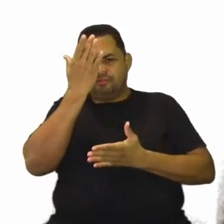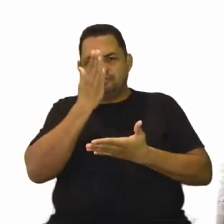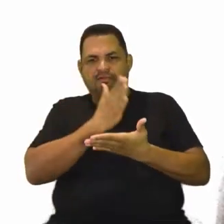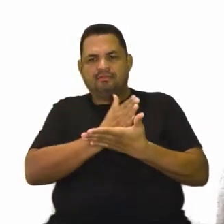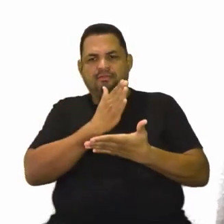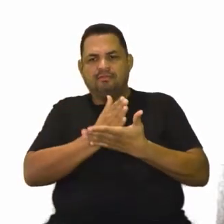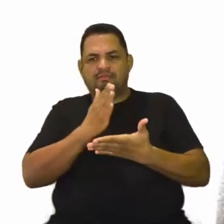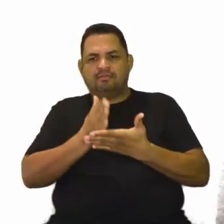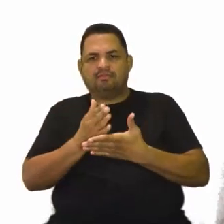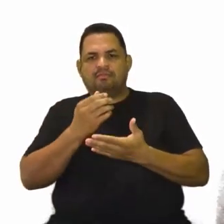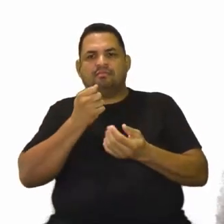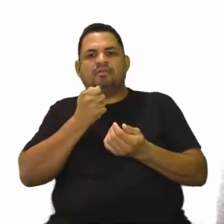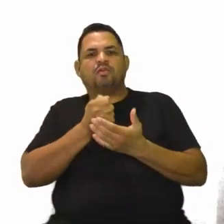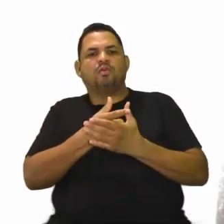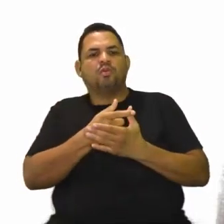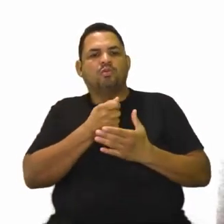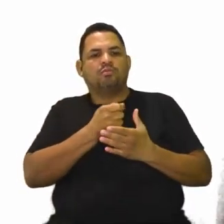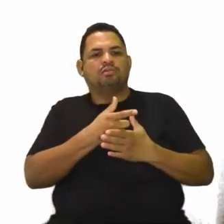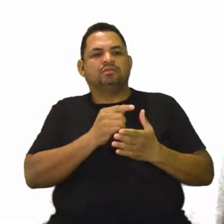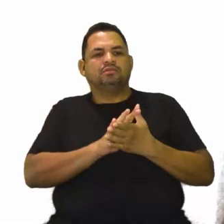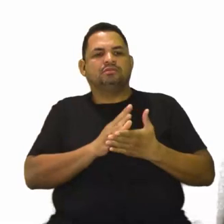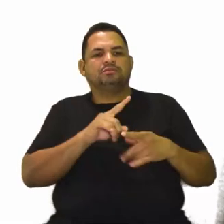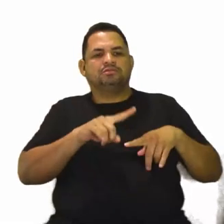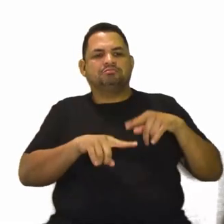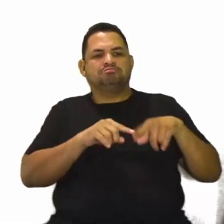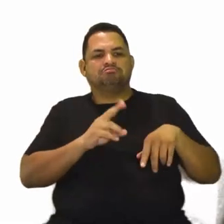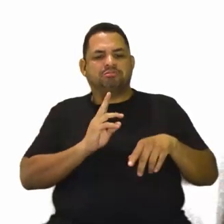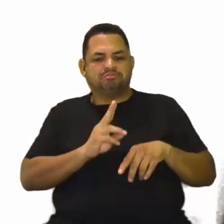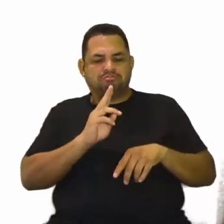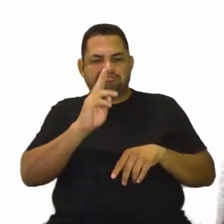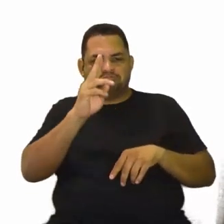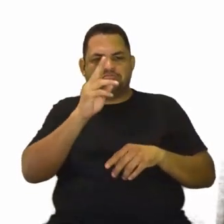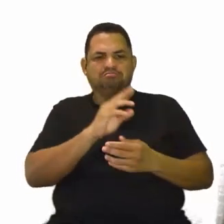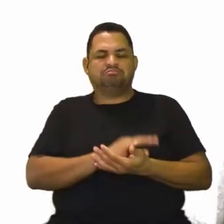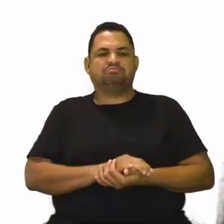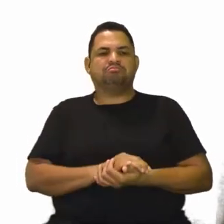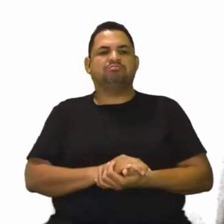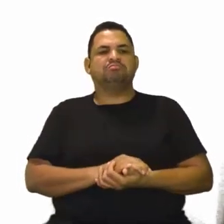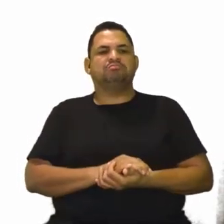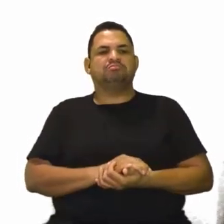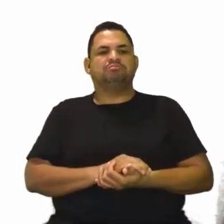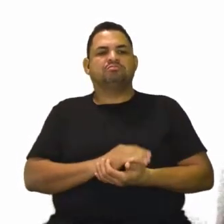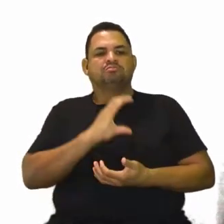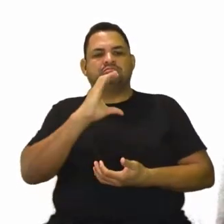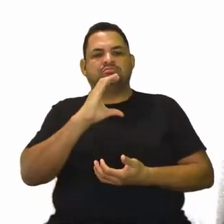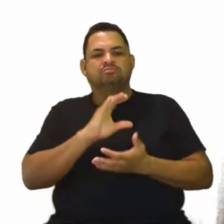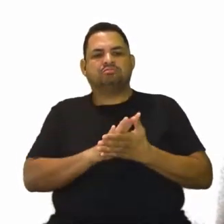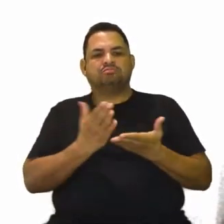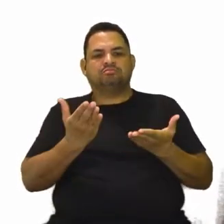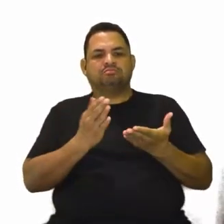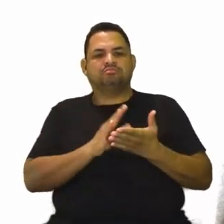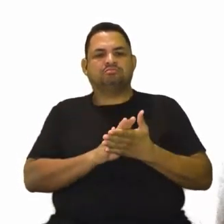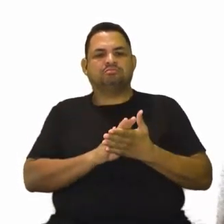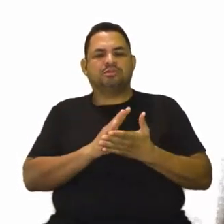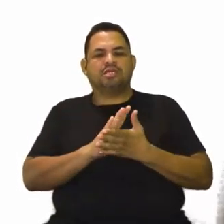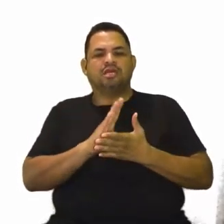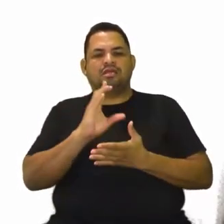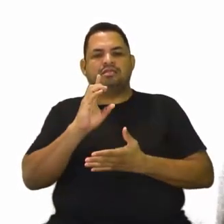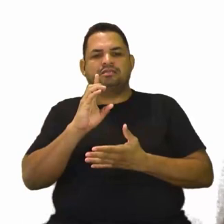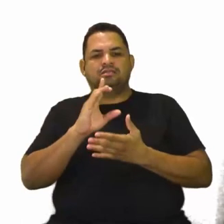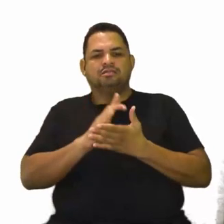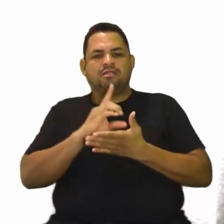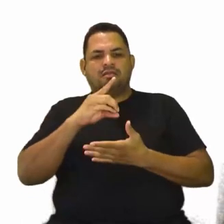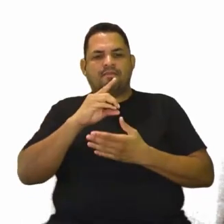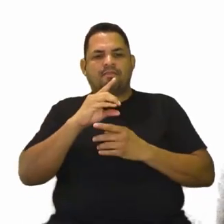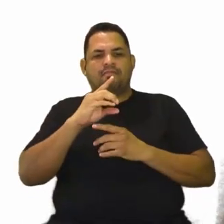parcelamento das compras de bens duráveis. Qual seria a letra C? A situação de depressão econômica dos